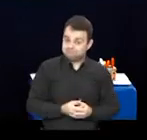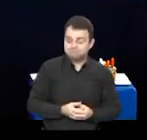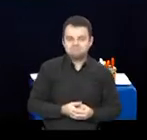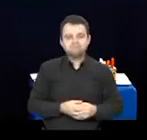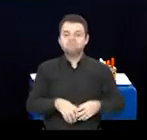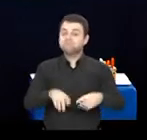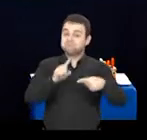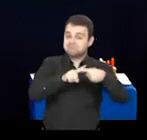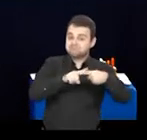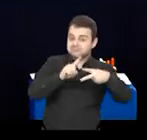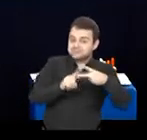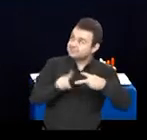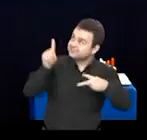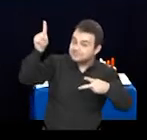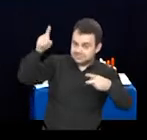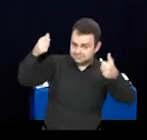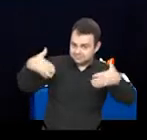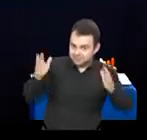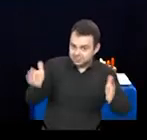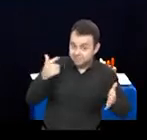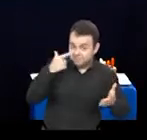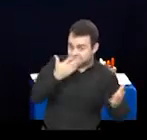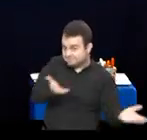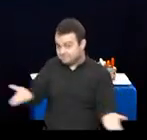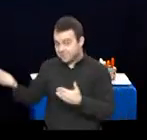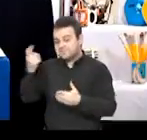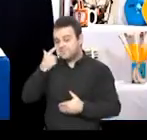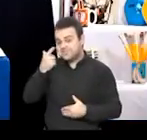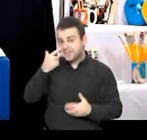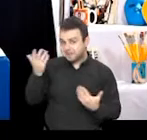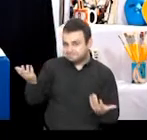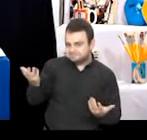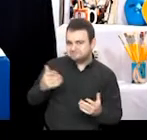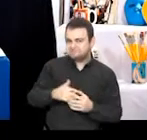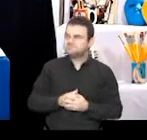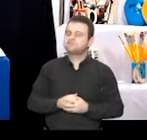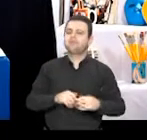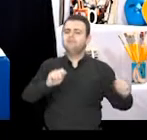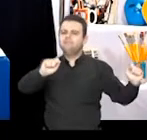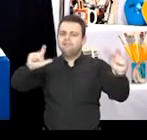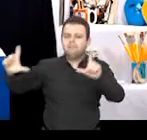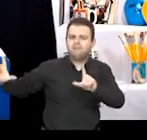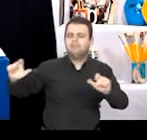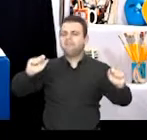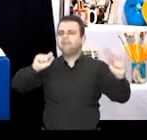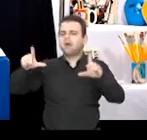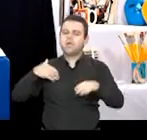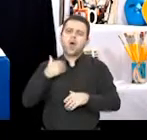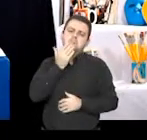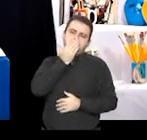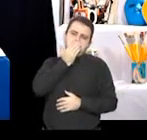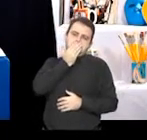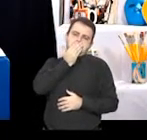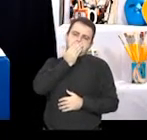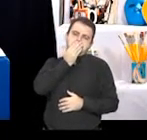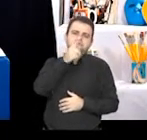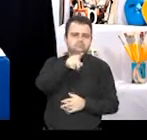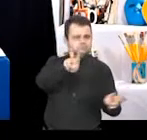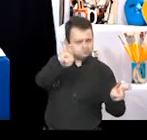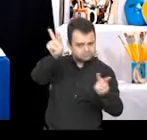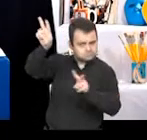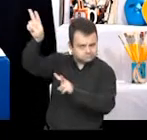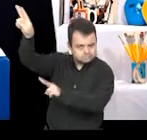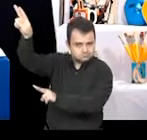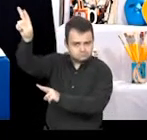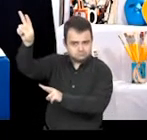comigo, vivenciar momentos de estesia e fruição? Eu vou ir colocando algumas imagens e vou ficar em silêncio. E eu